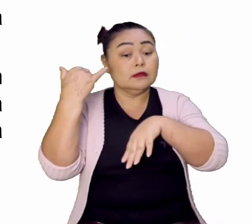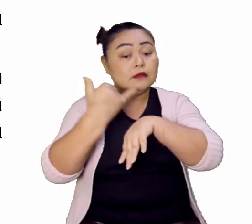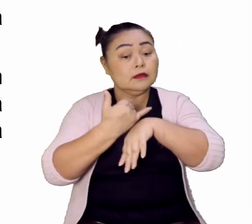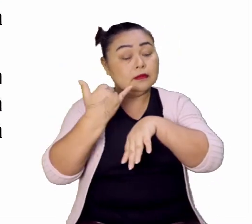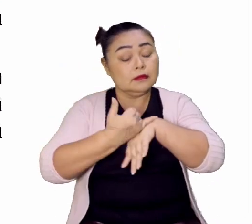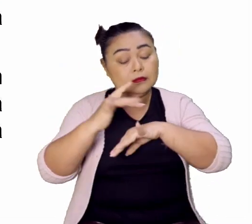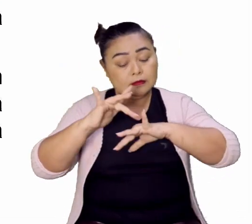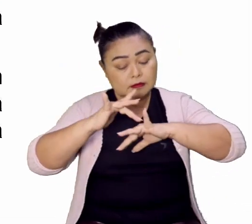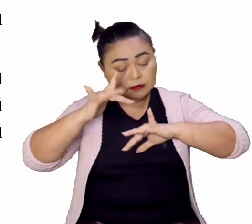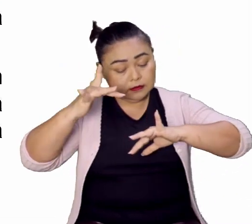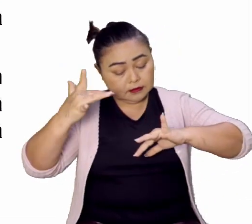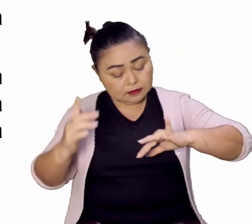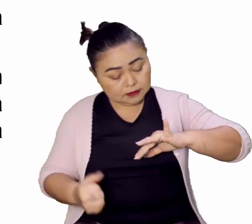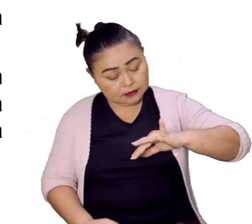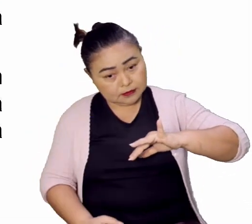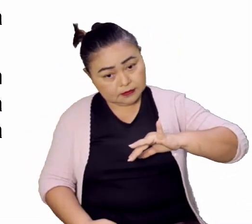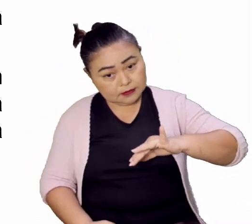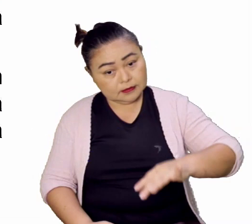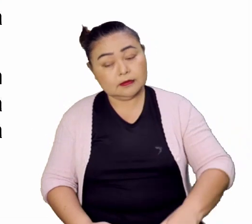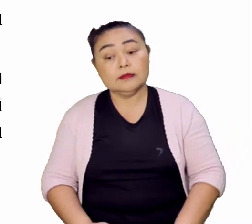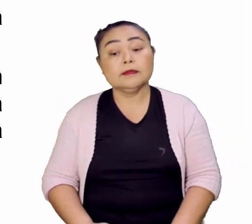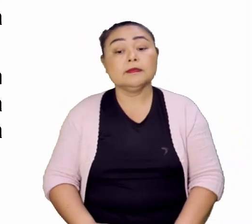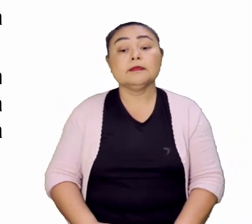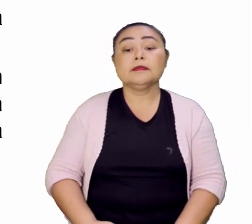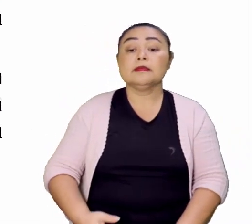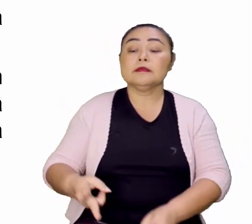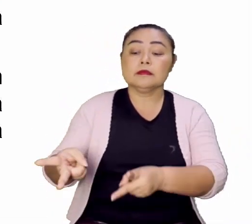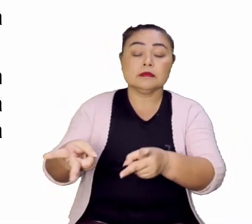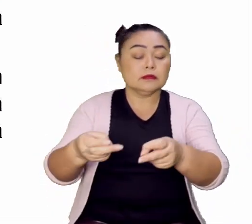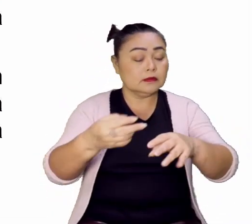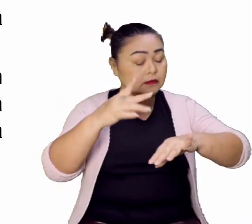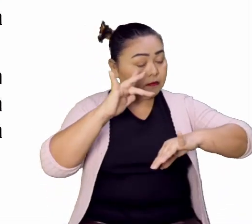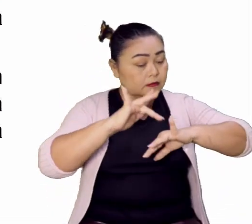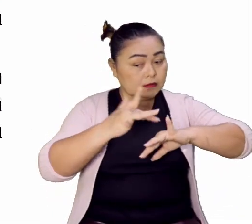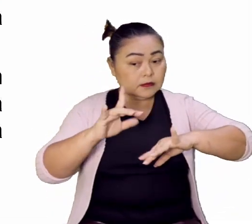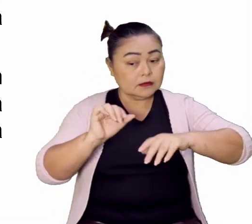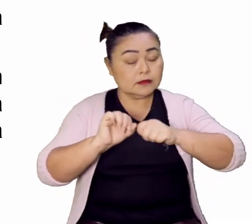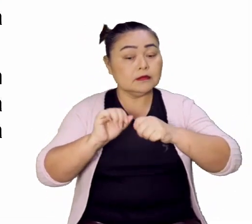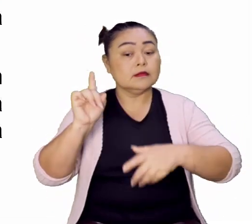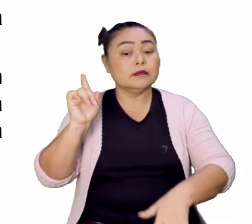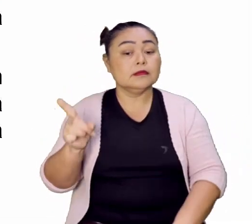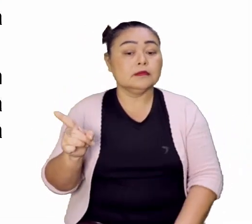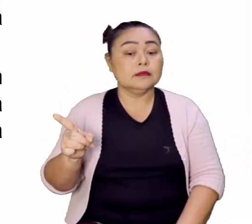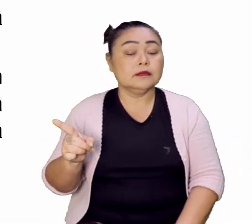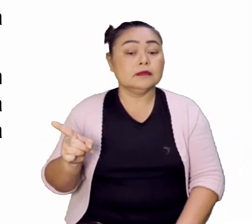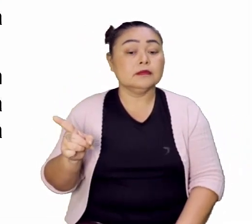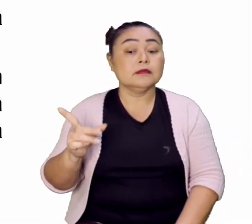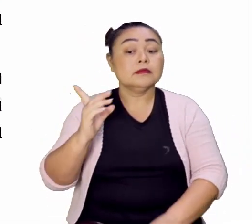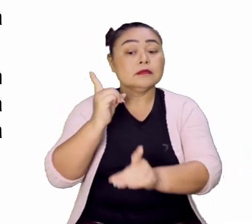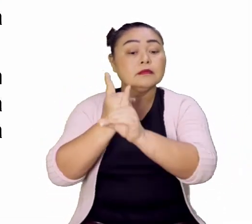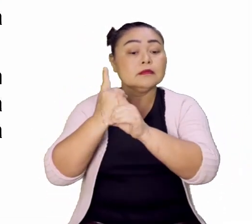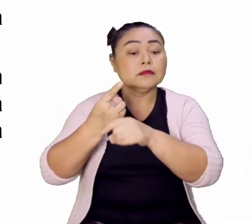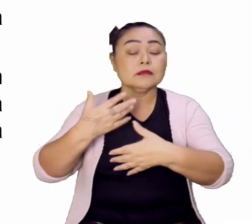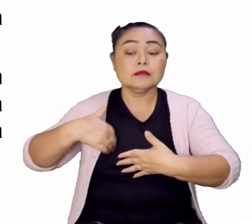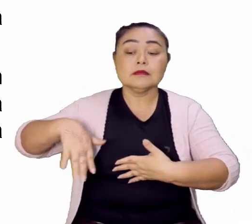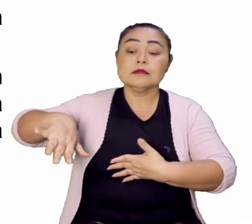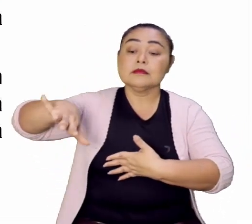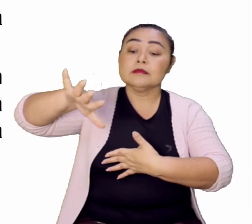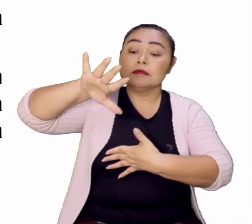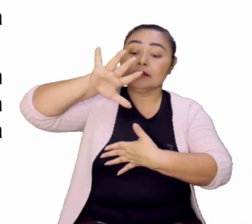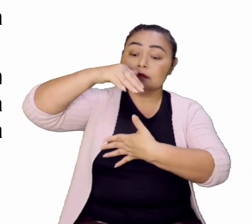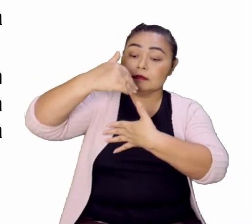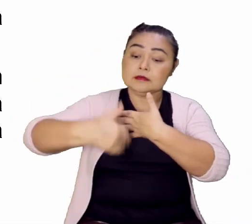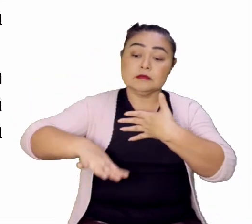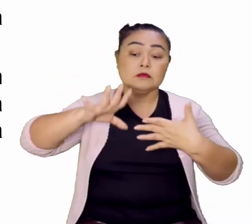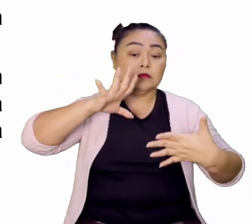preciosos encontrados na América Portuguesa no